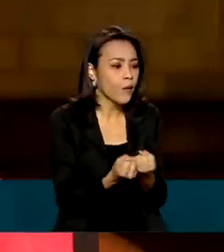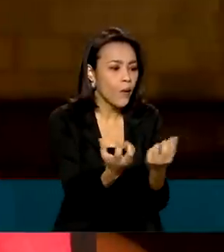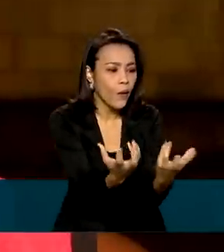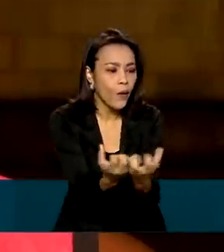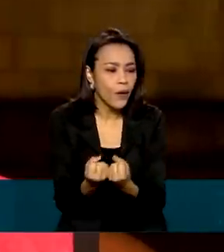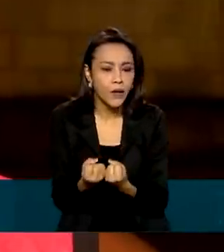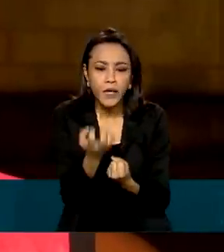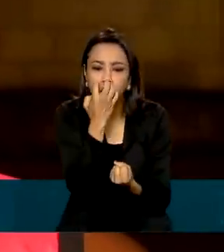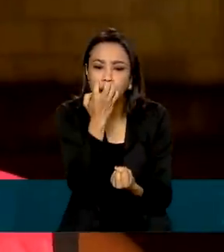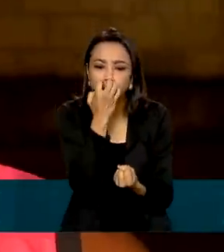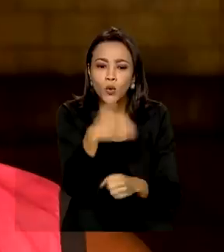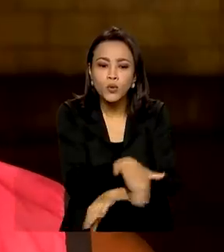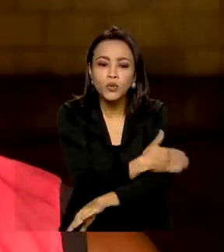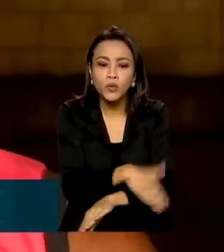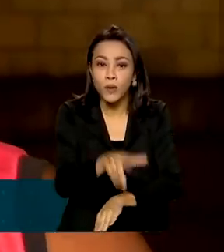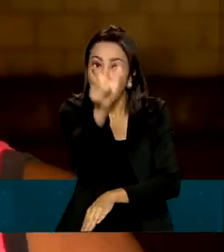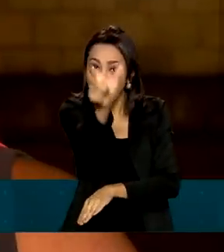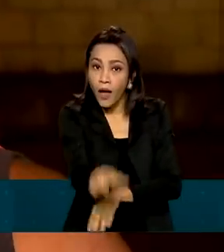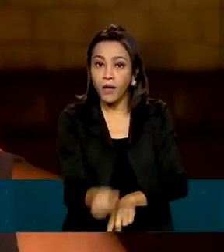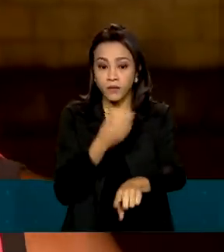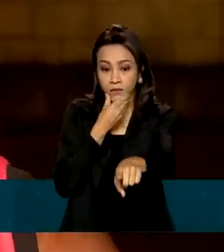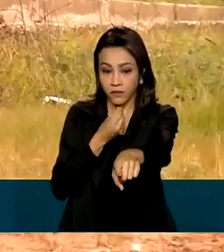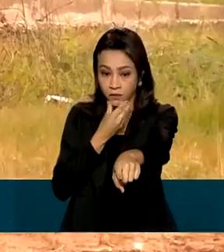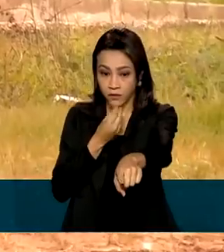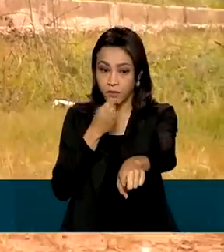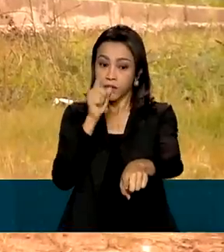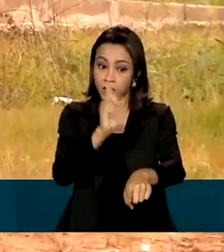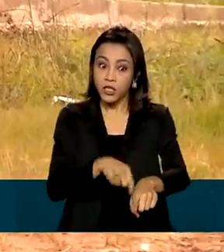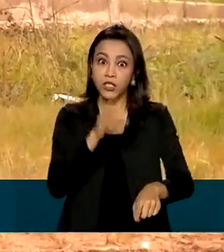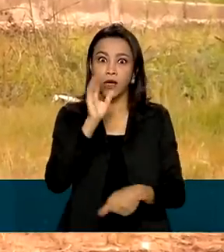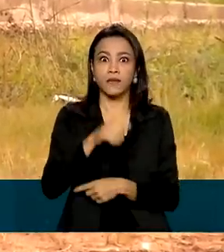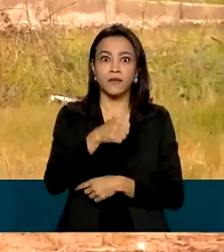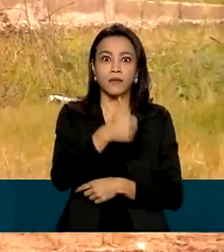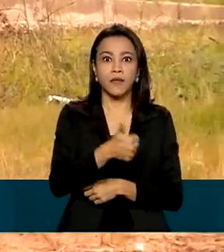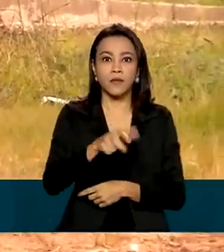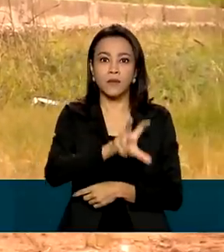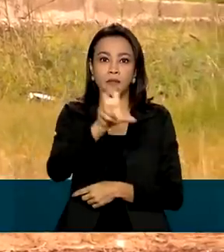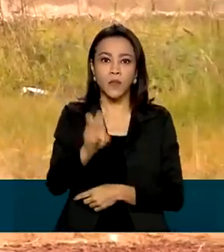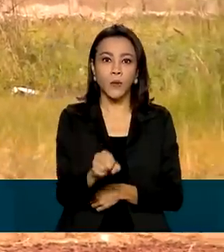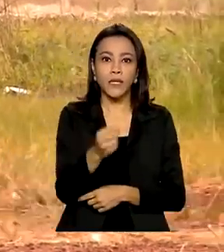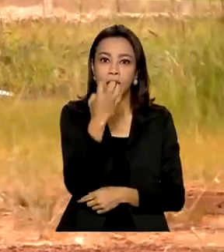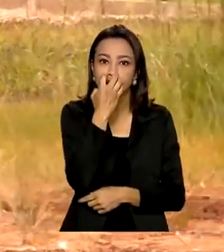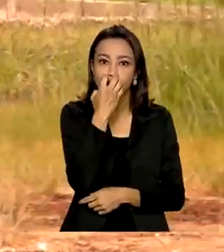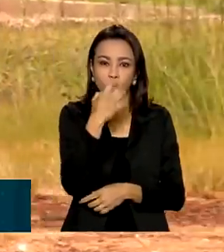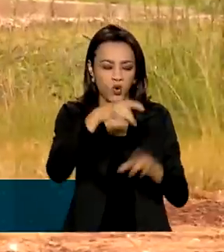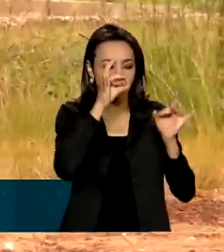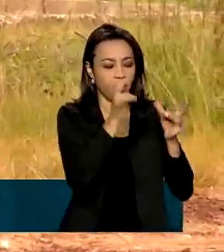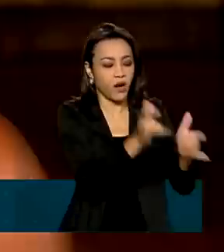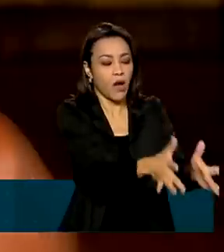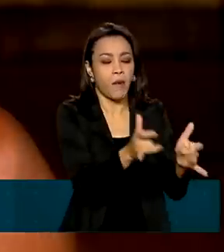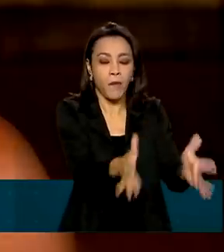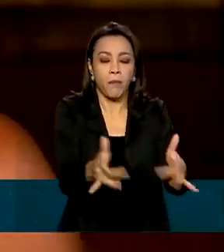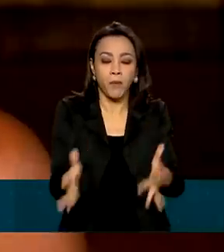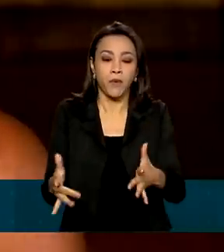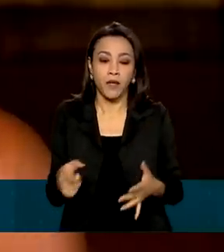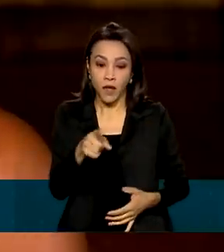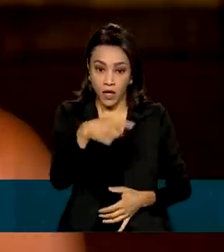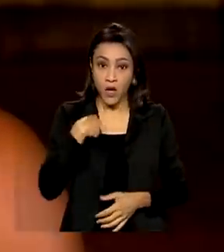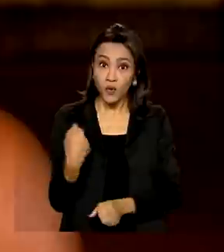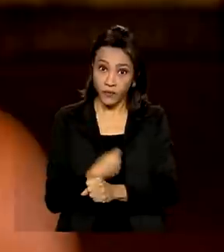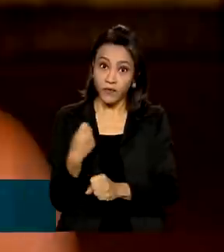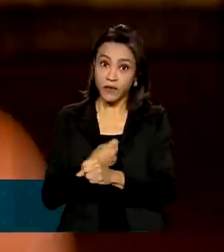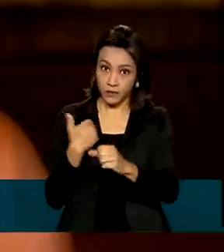A iniciativa é do Flávio, que já cuidou de mais de 150 animais abandonados aqui. Eu fiz a casinha